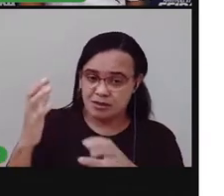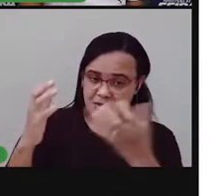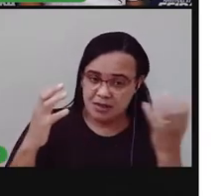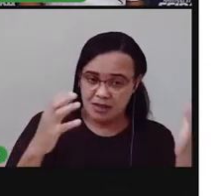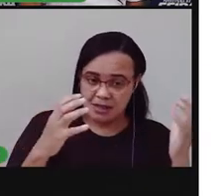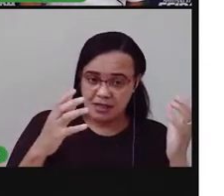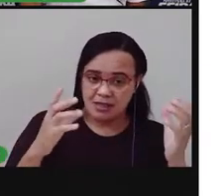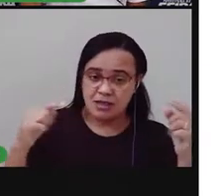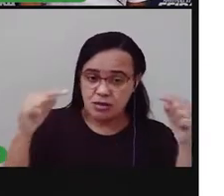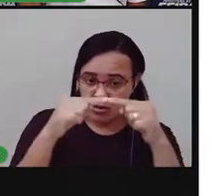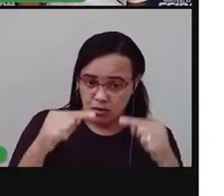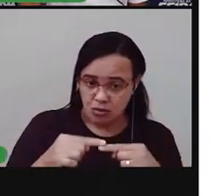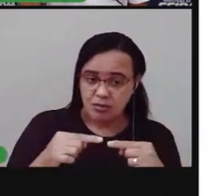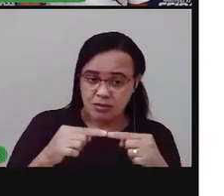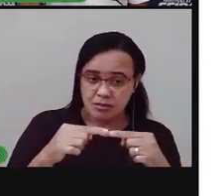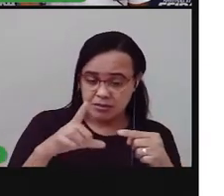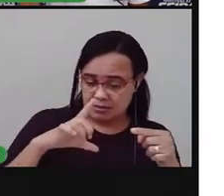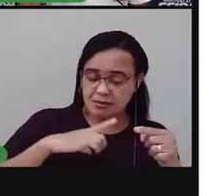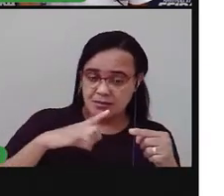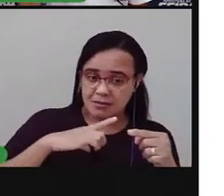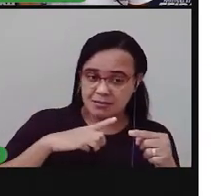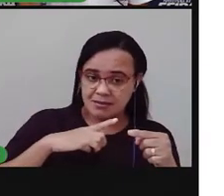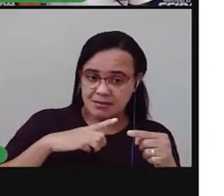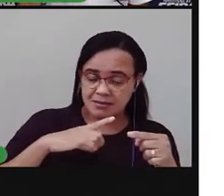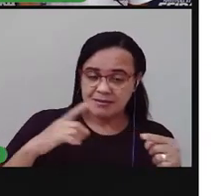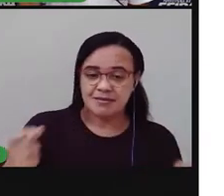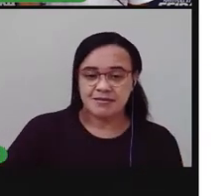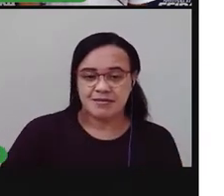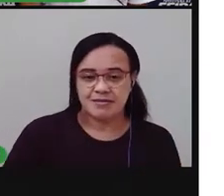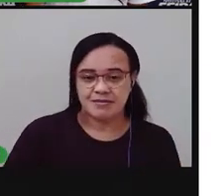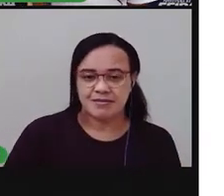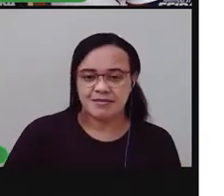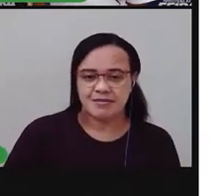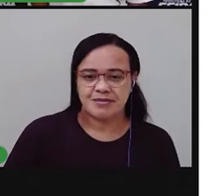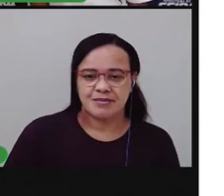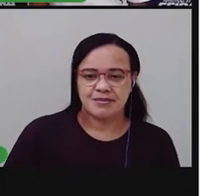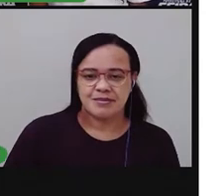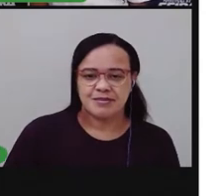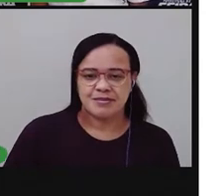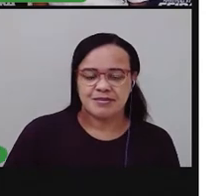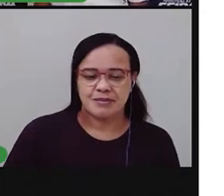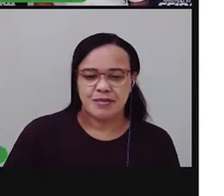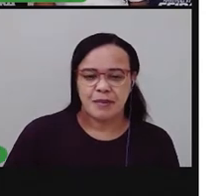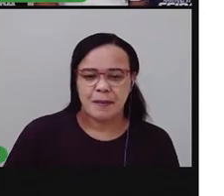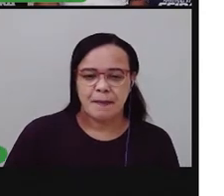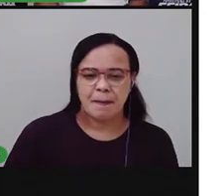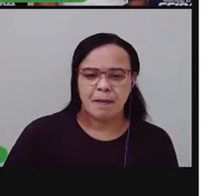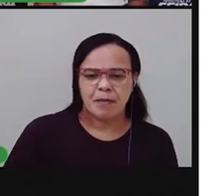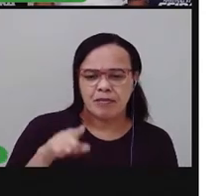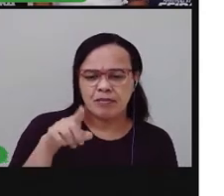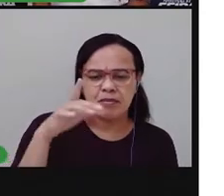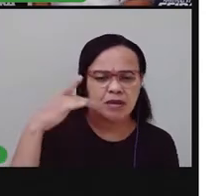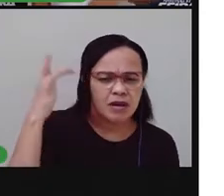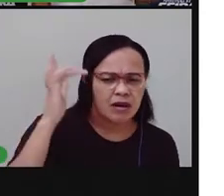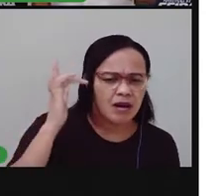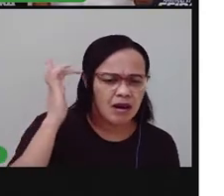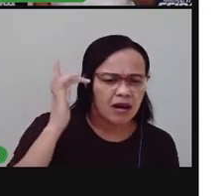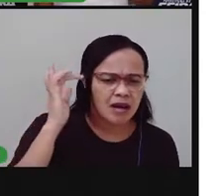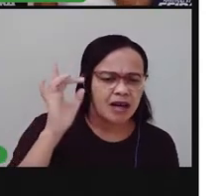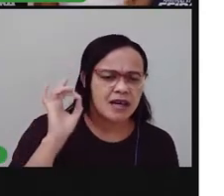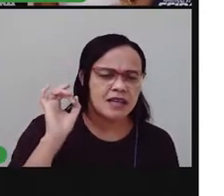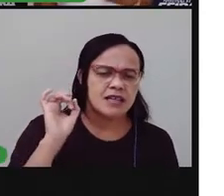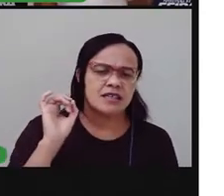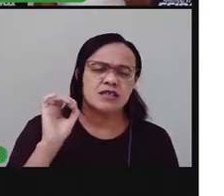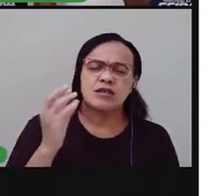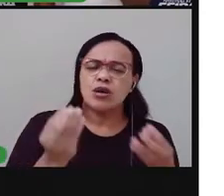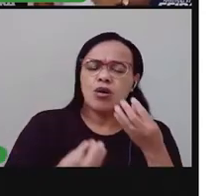e você acha que de que